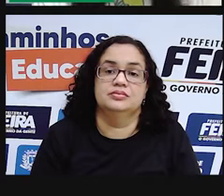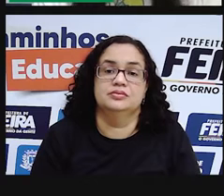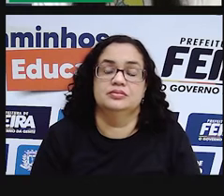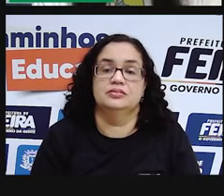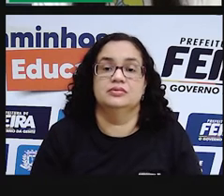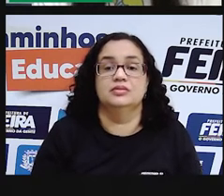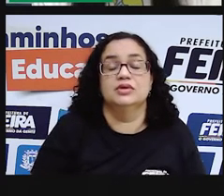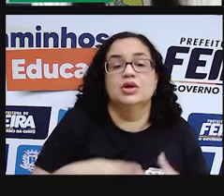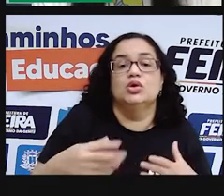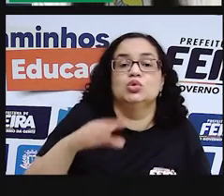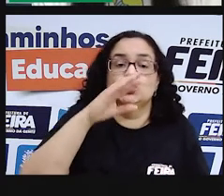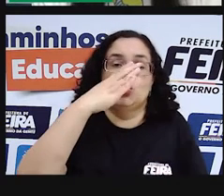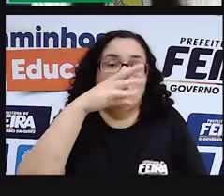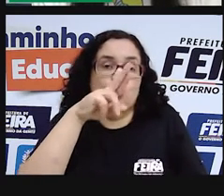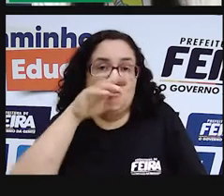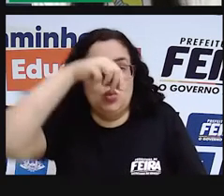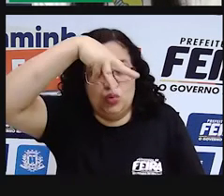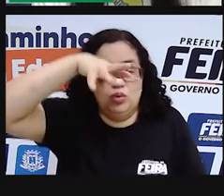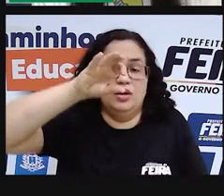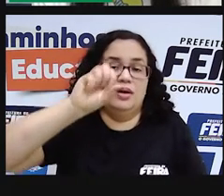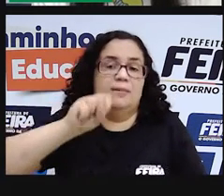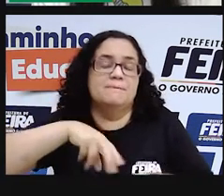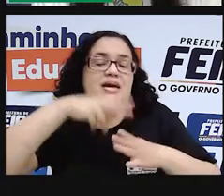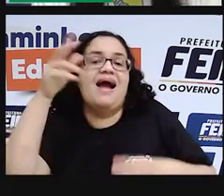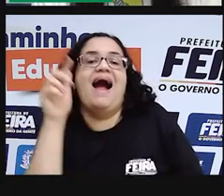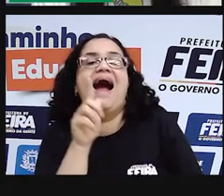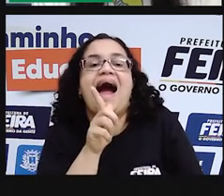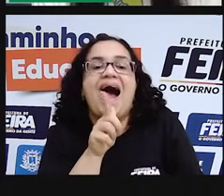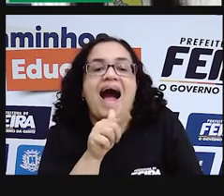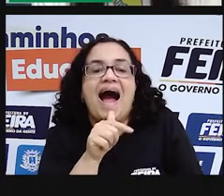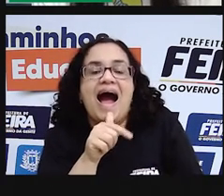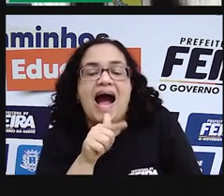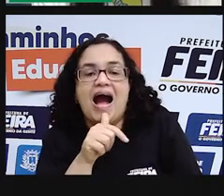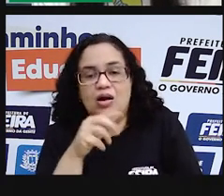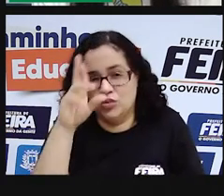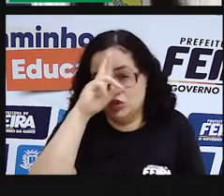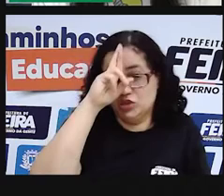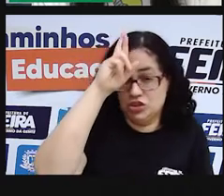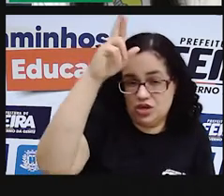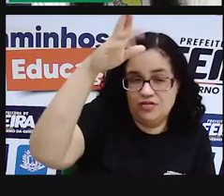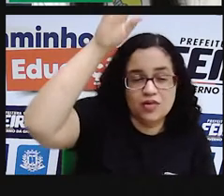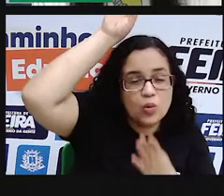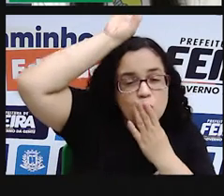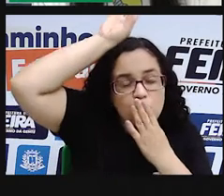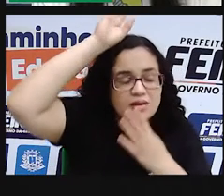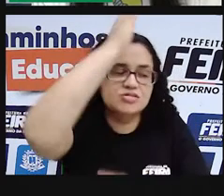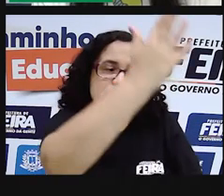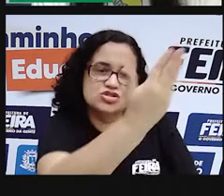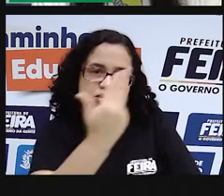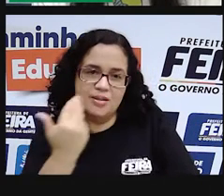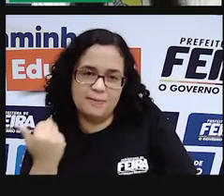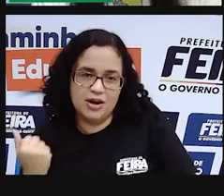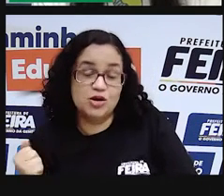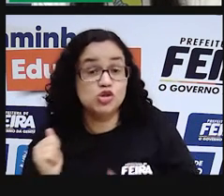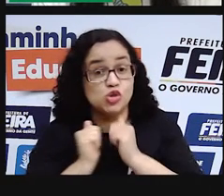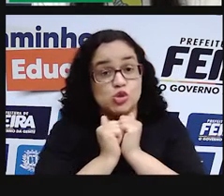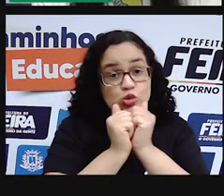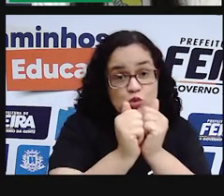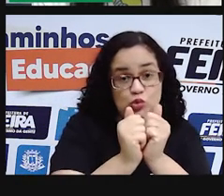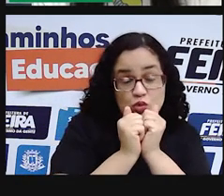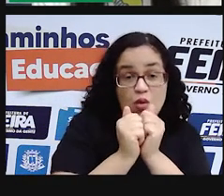Os curumins caíram nas suas águas. O pajé foi chamar os outros da tribo. Juntos,